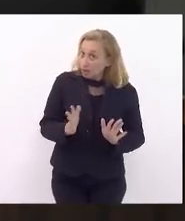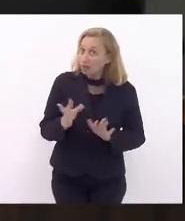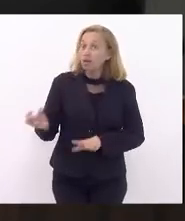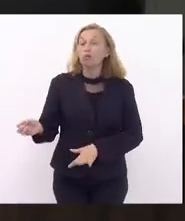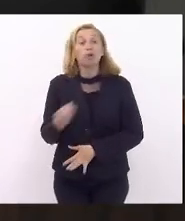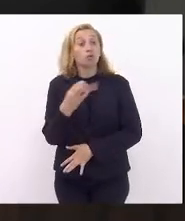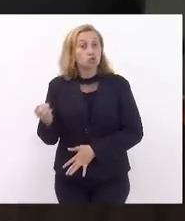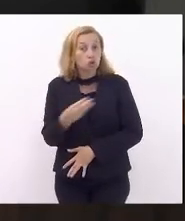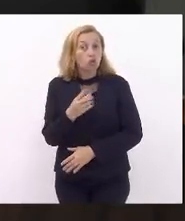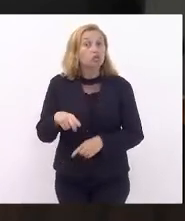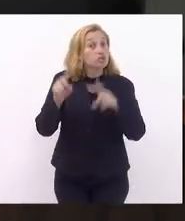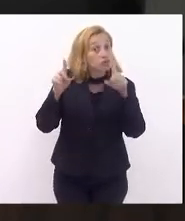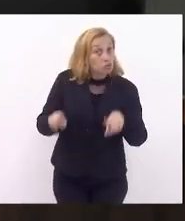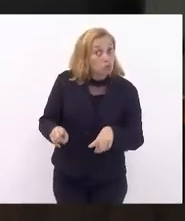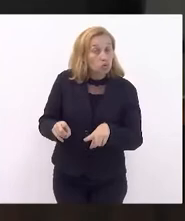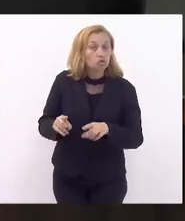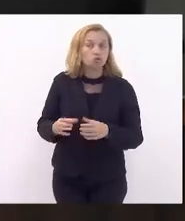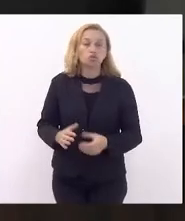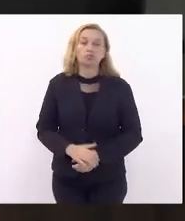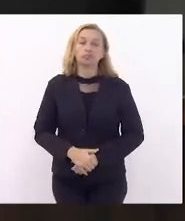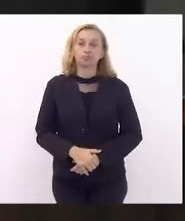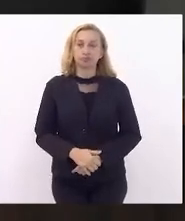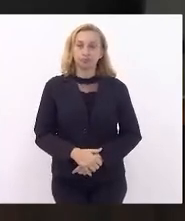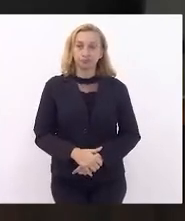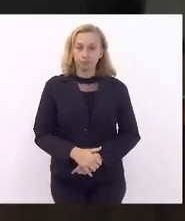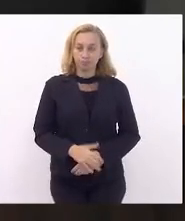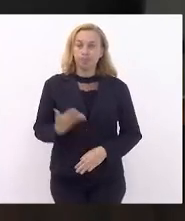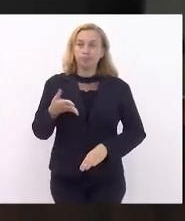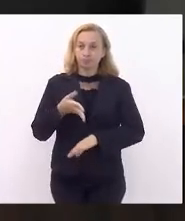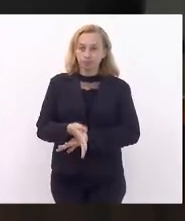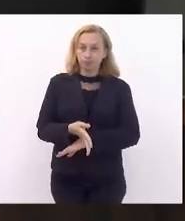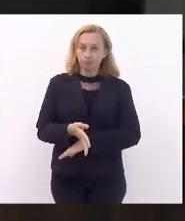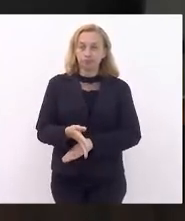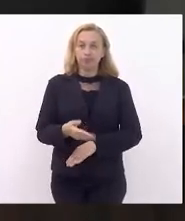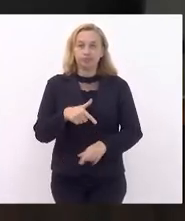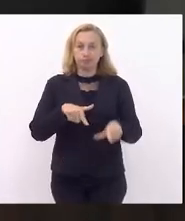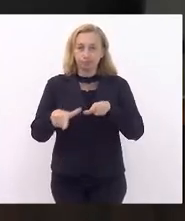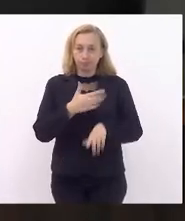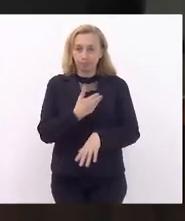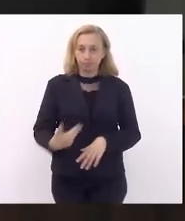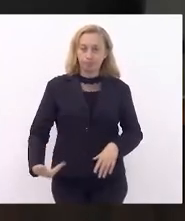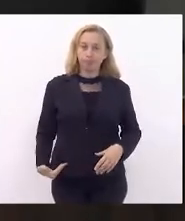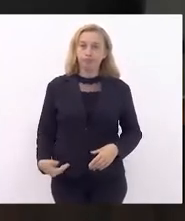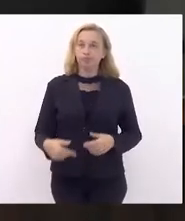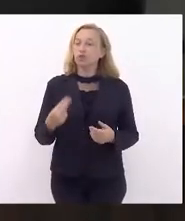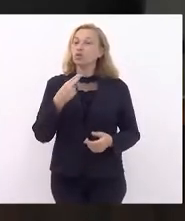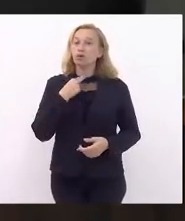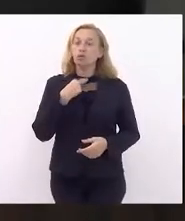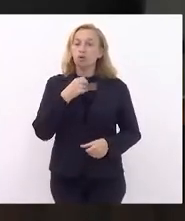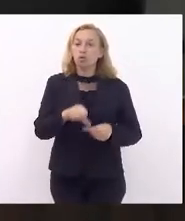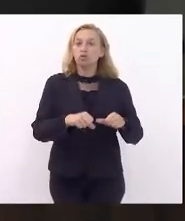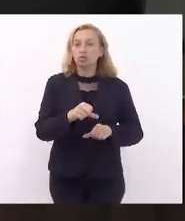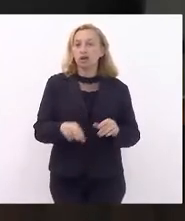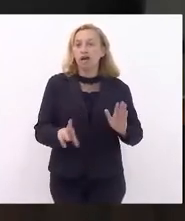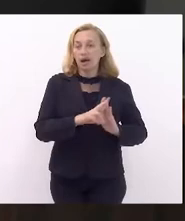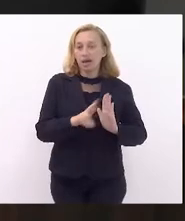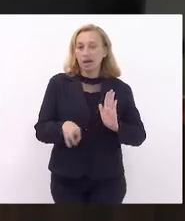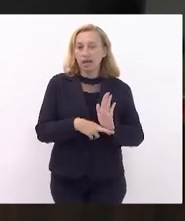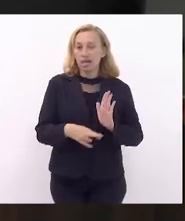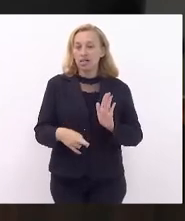novos servidores que entrarão no serviço público. Porque não se pode mudar a regra do jogo